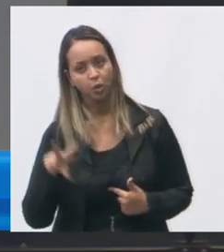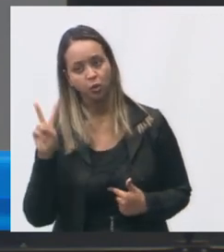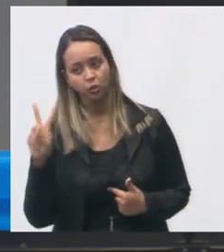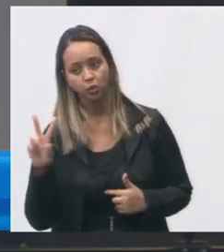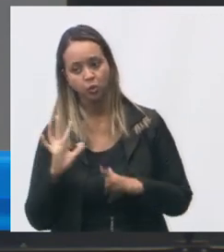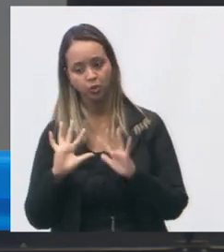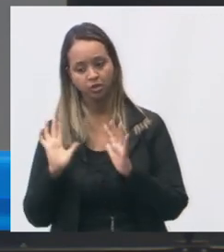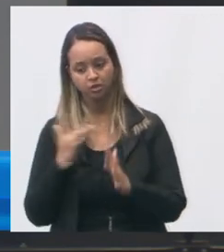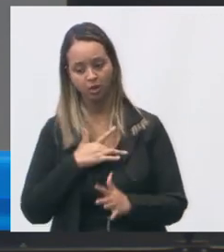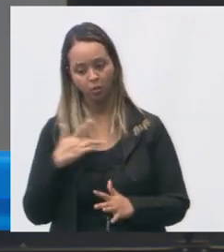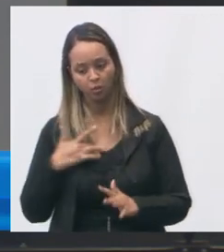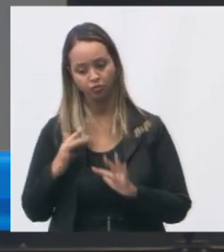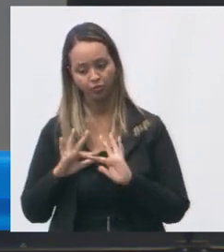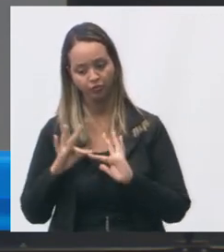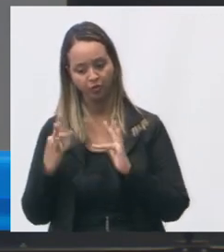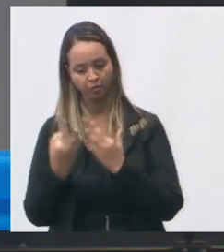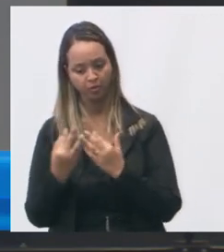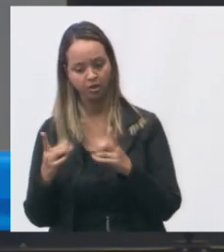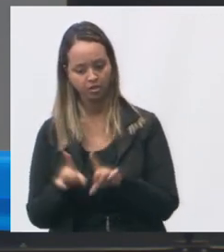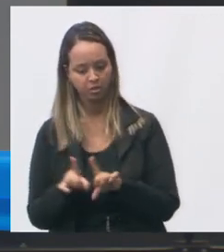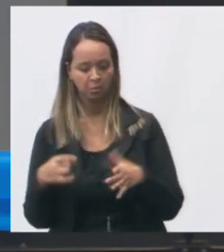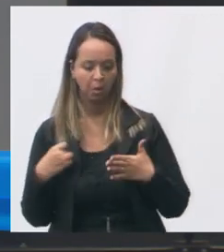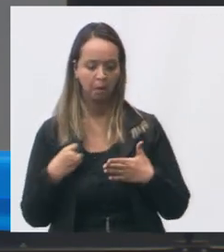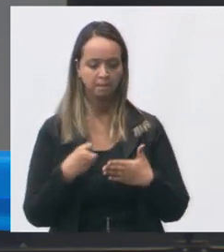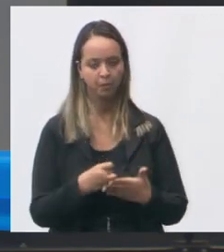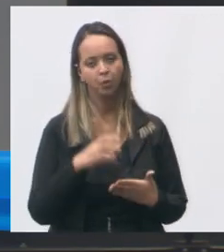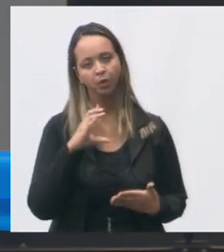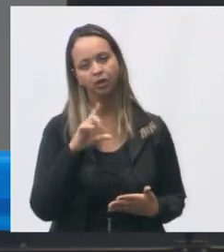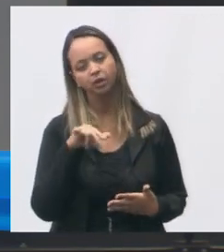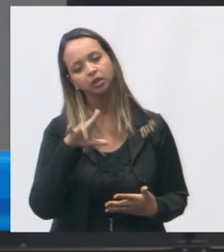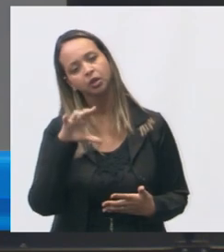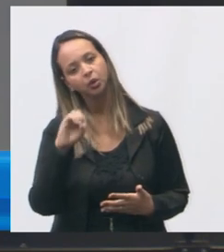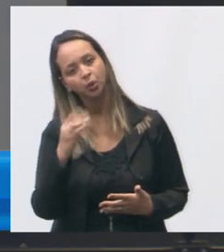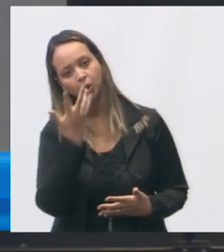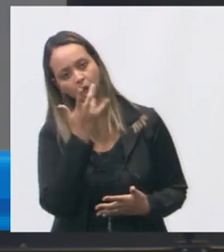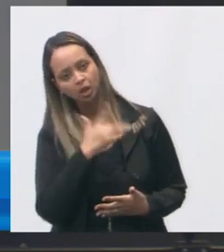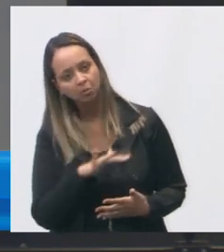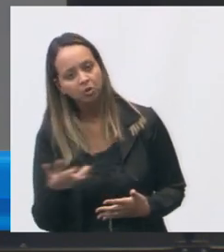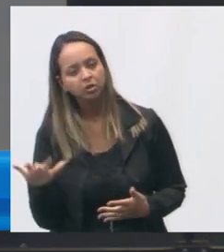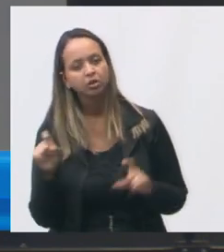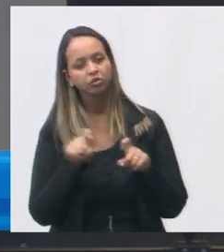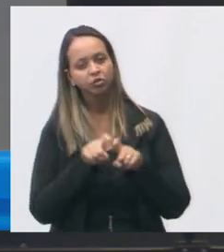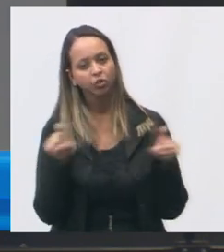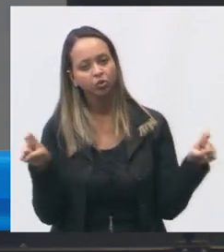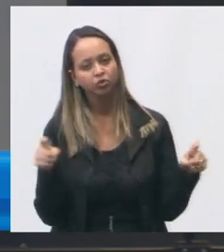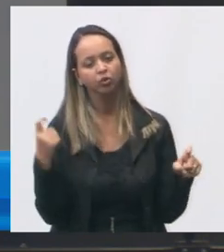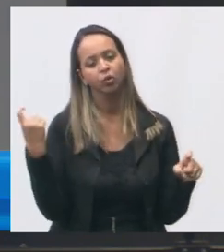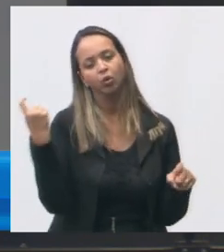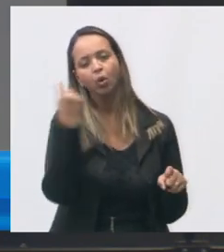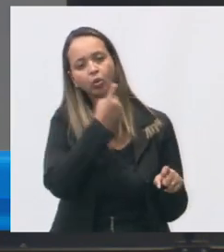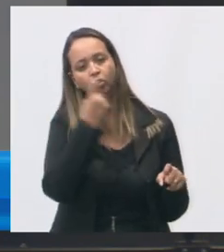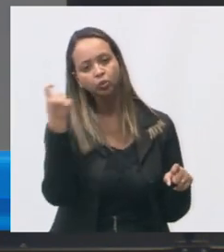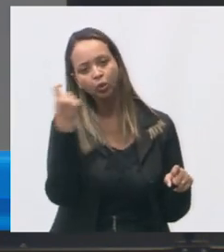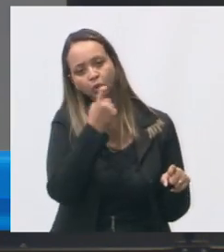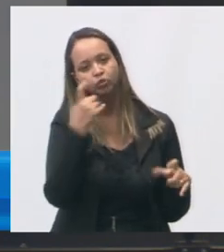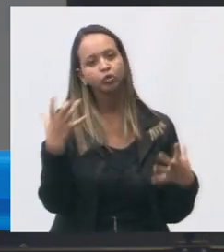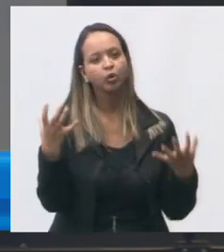família e atendimento clínico pediatria ginecologia odontologia